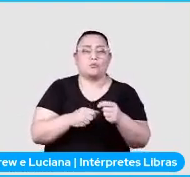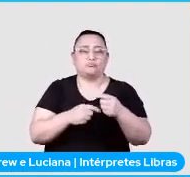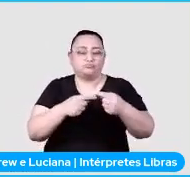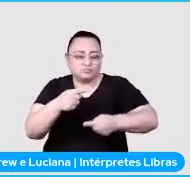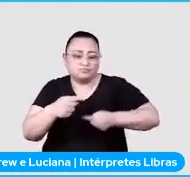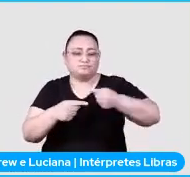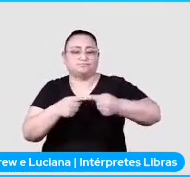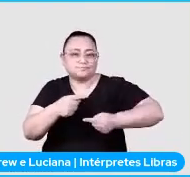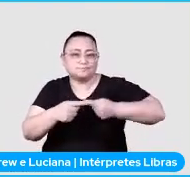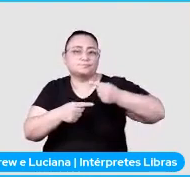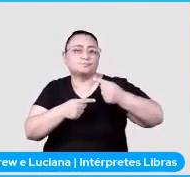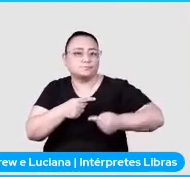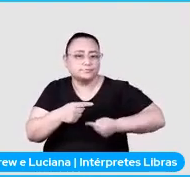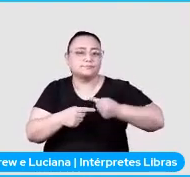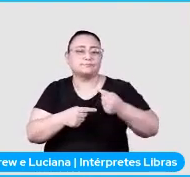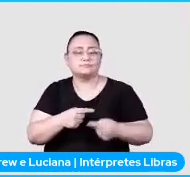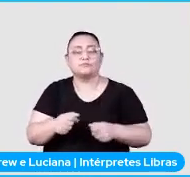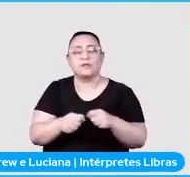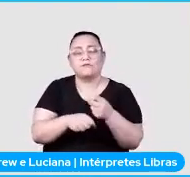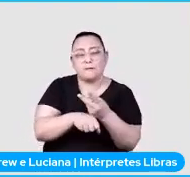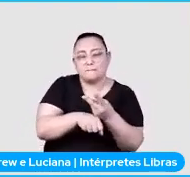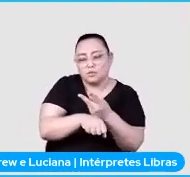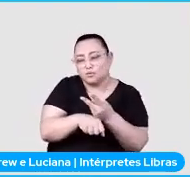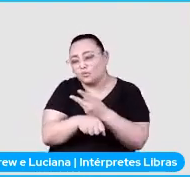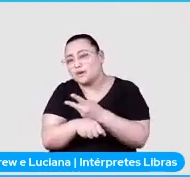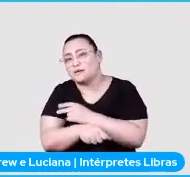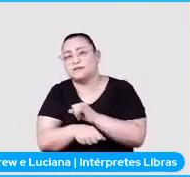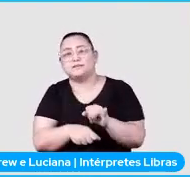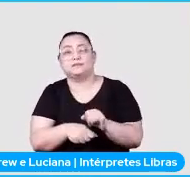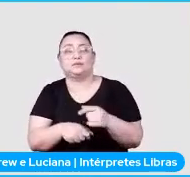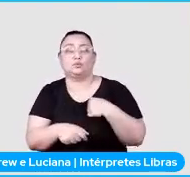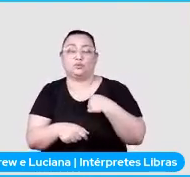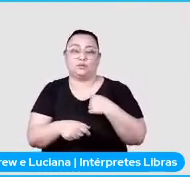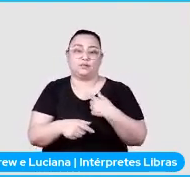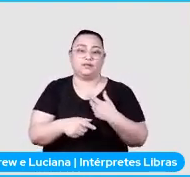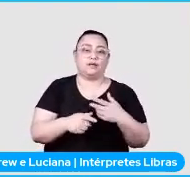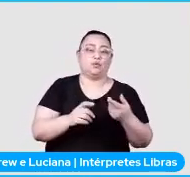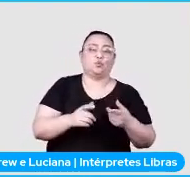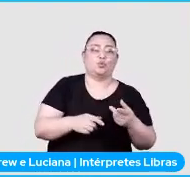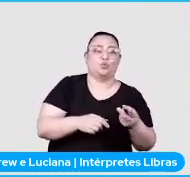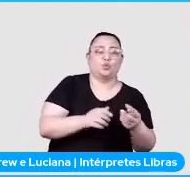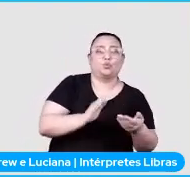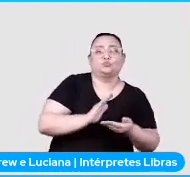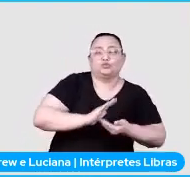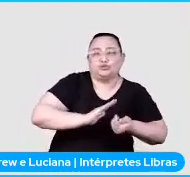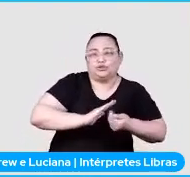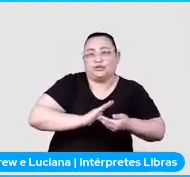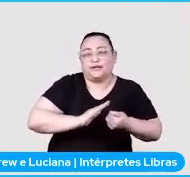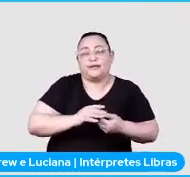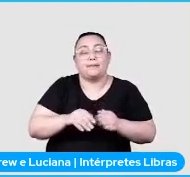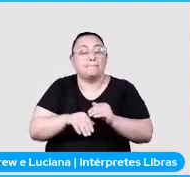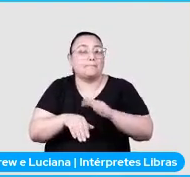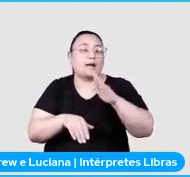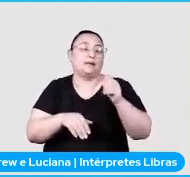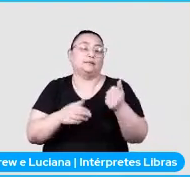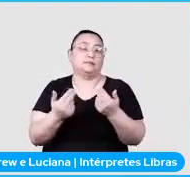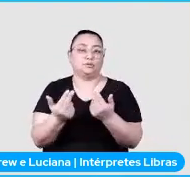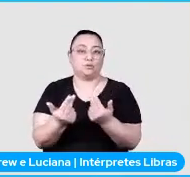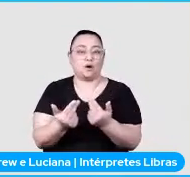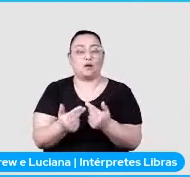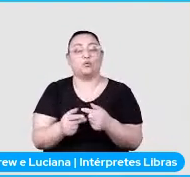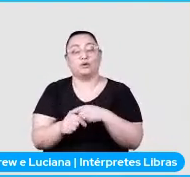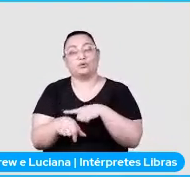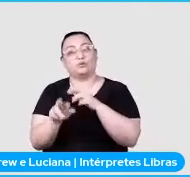Scrapy, ele vai verificar se o tanto de valores que eu raspei é maior ou igual ao que eu tenho esperado,